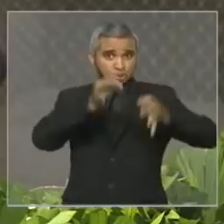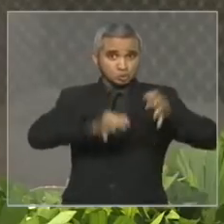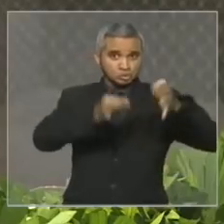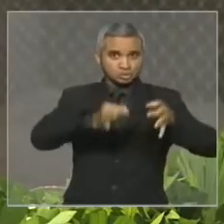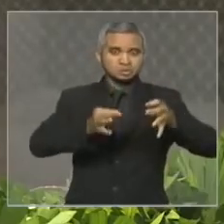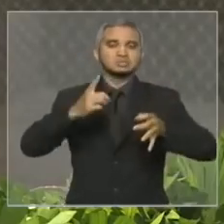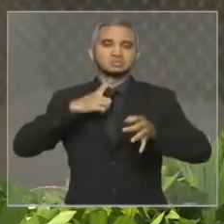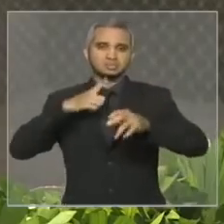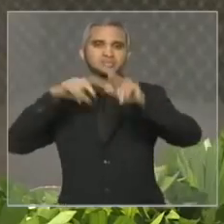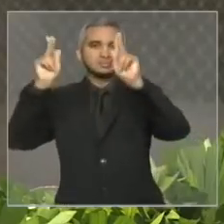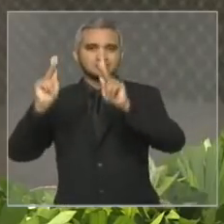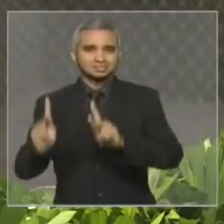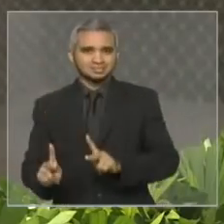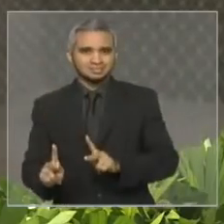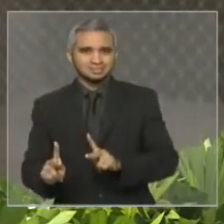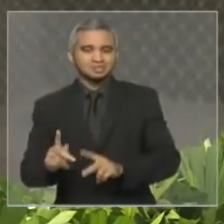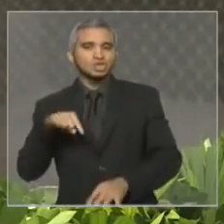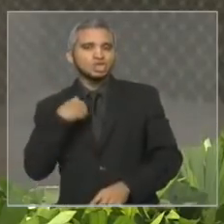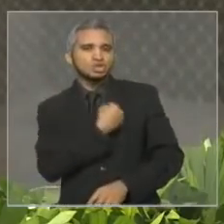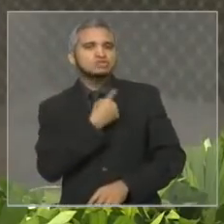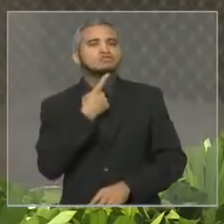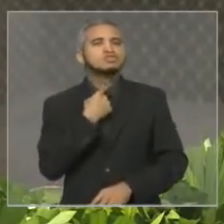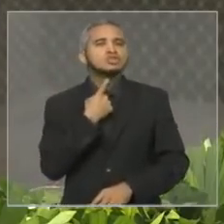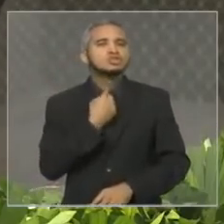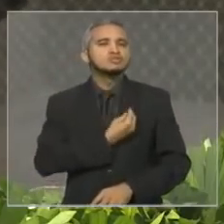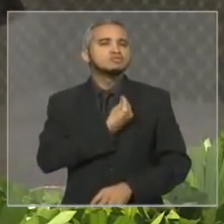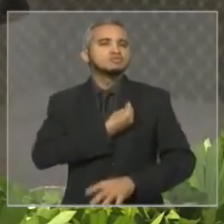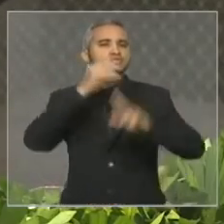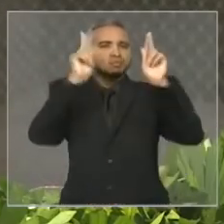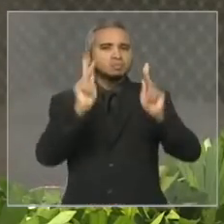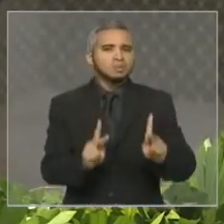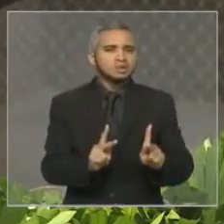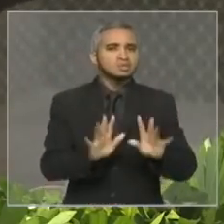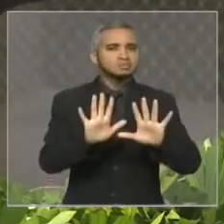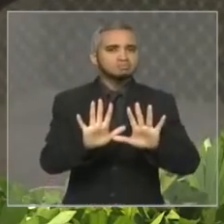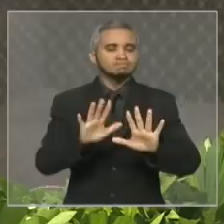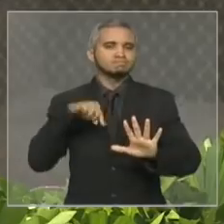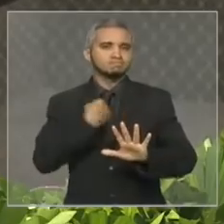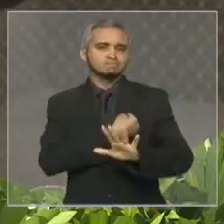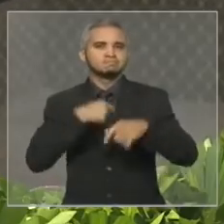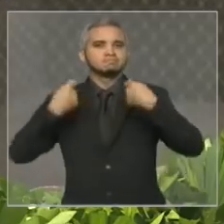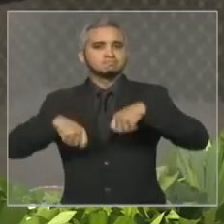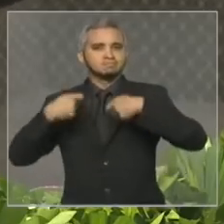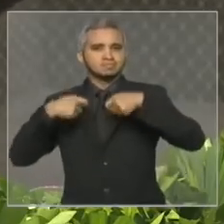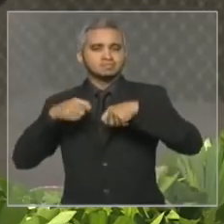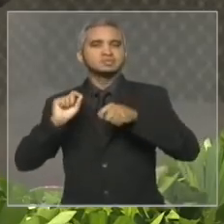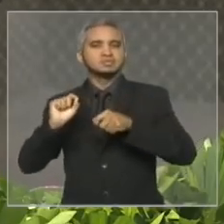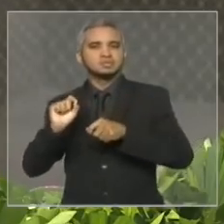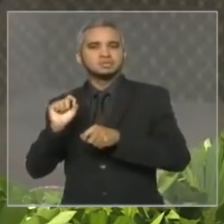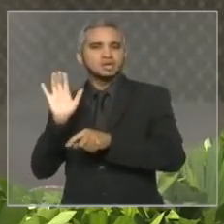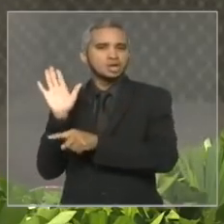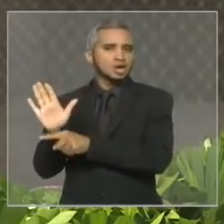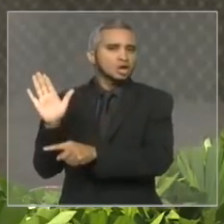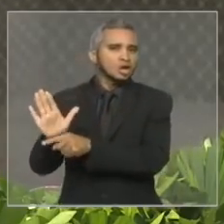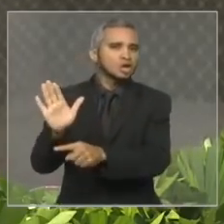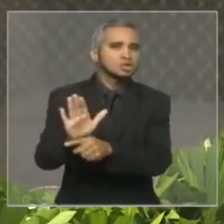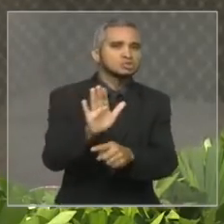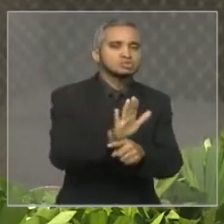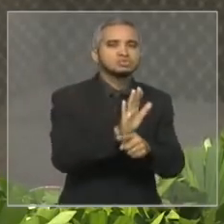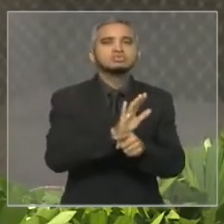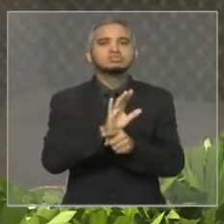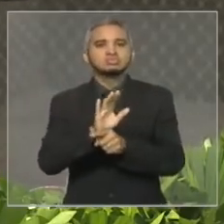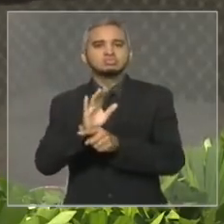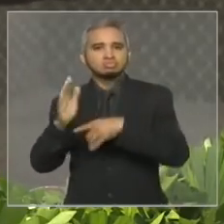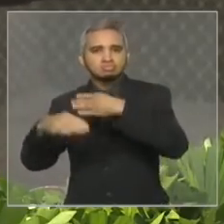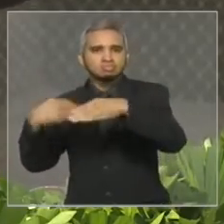em paz todos nós portanto temos que ser profetas e construtores da justiça porque sem uma